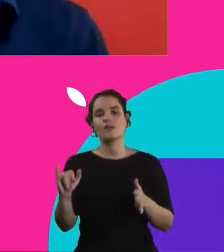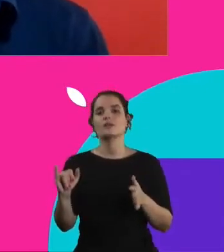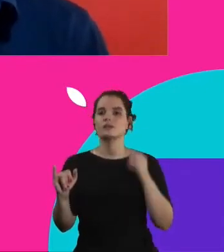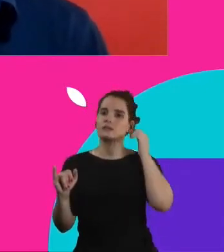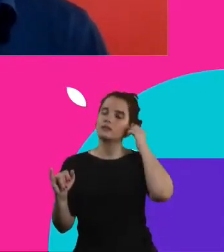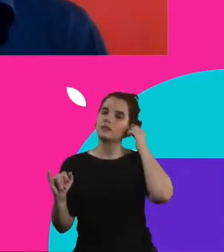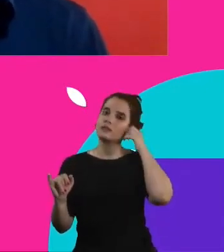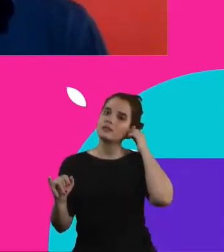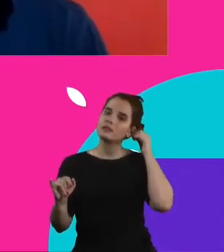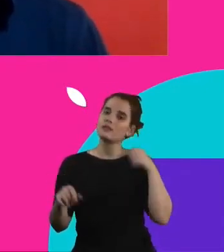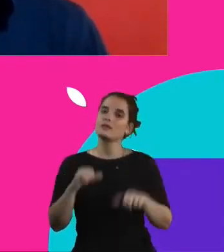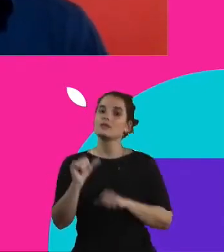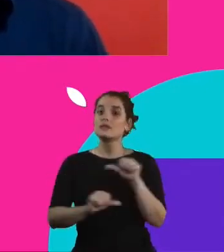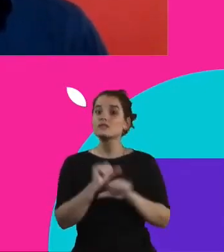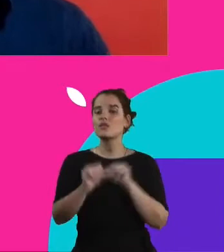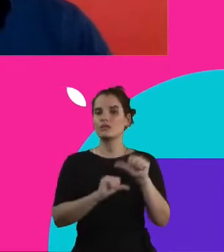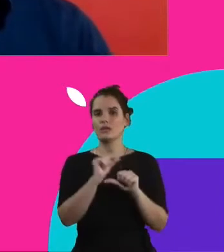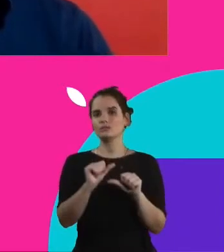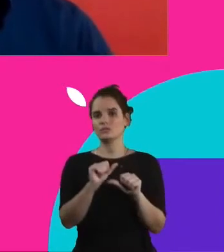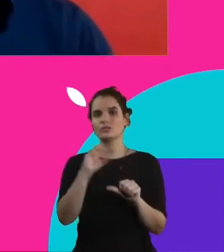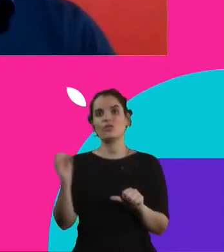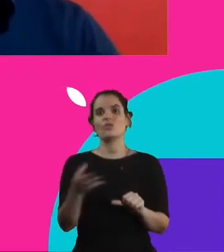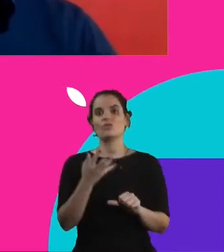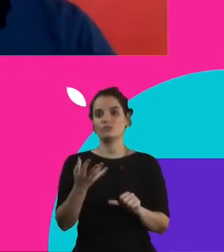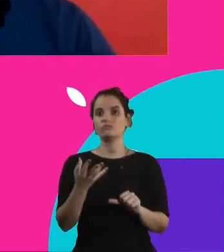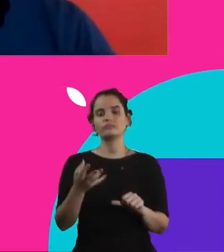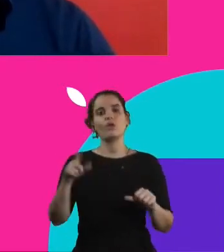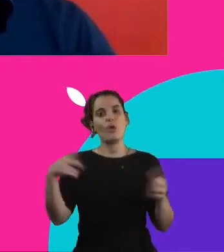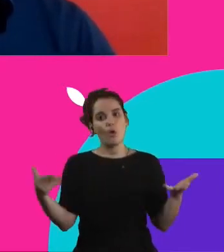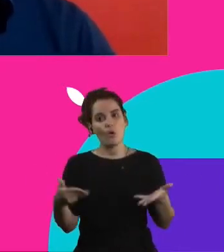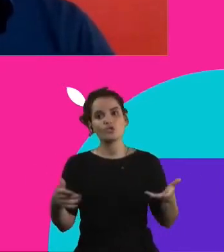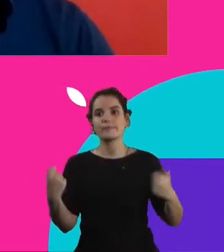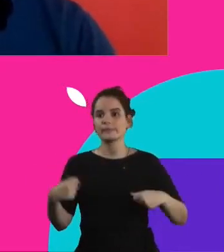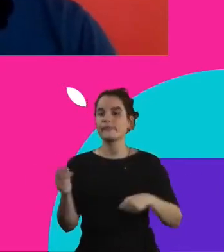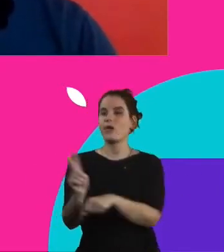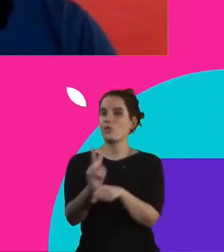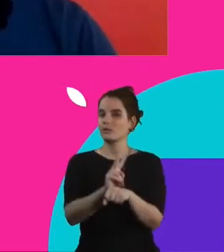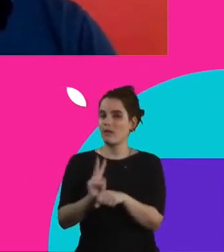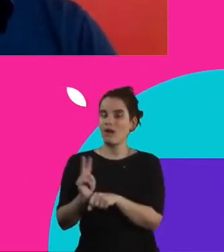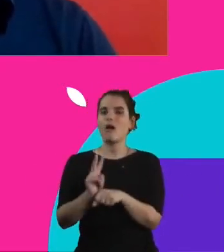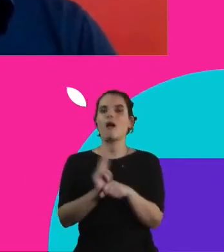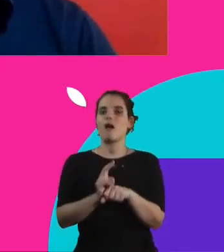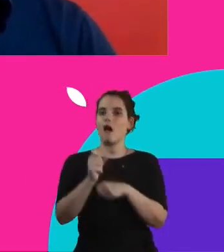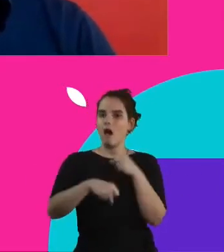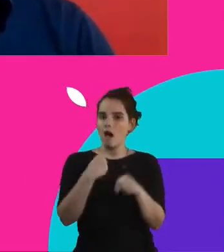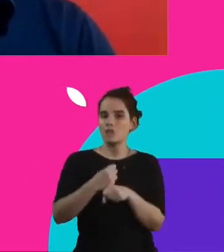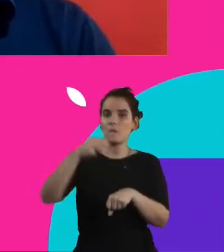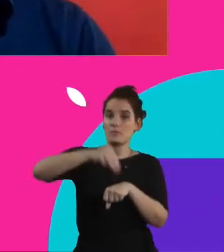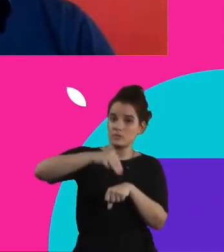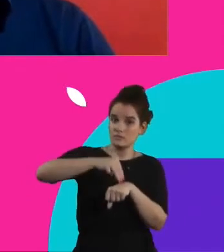novo. Hoje, a gente vai ter que atuar ao longo dos próximos anos no âmbito municipal,